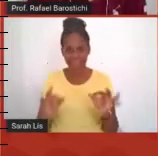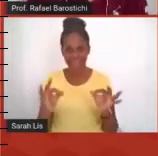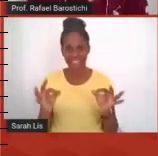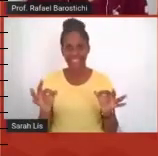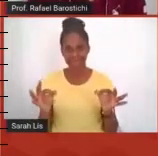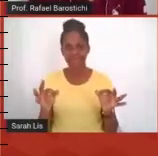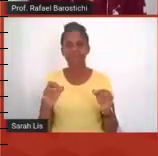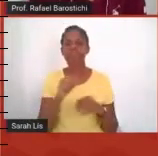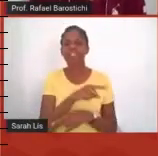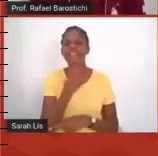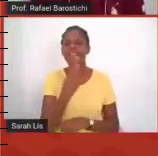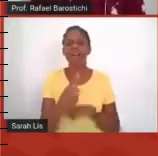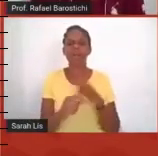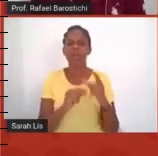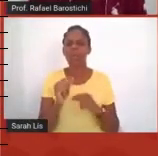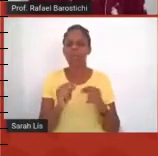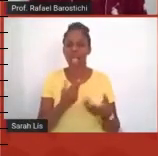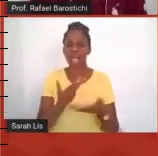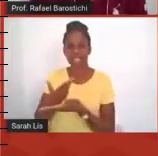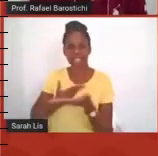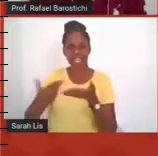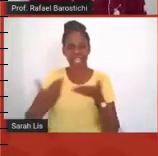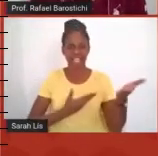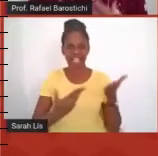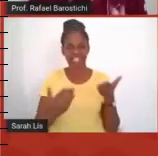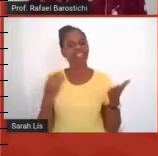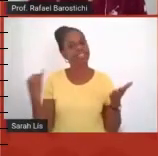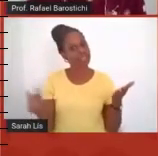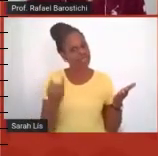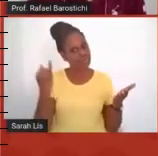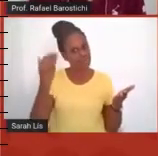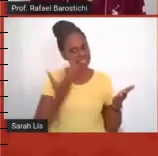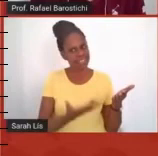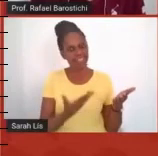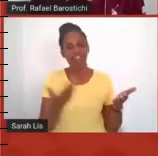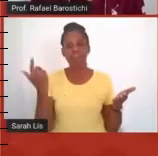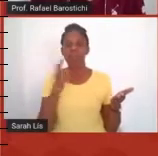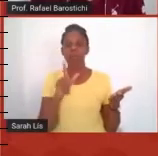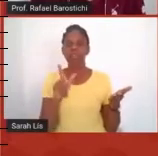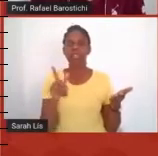destaca a questão da interatividade que como tem sido importante para poder